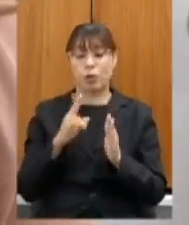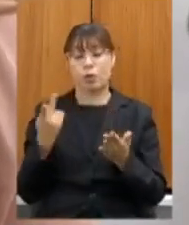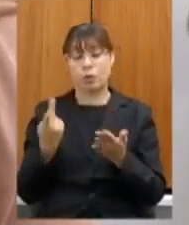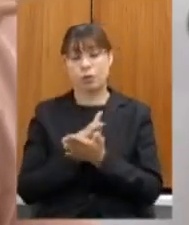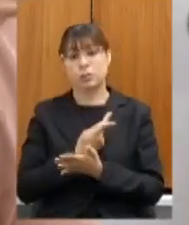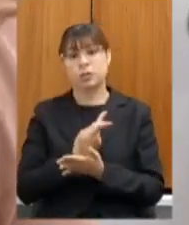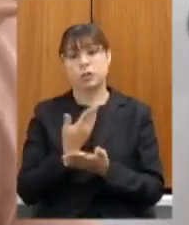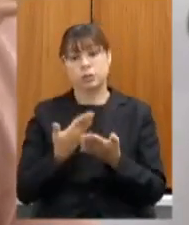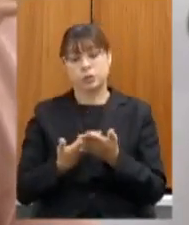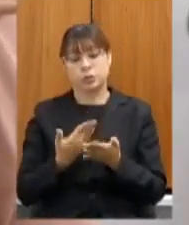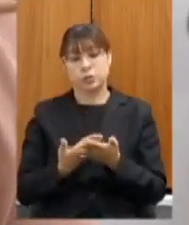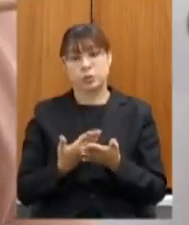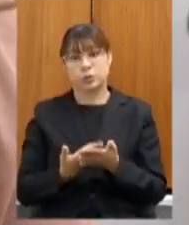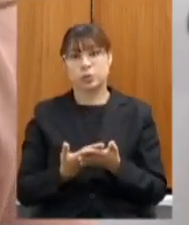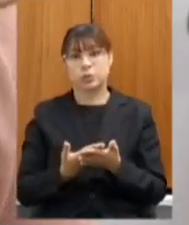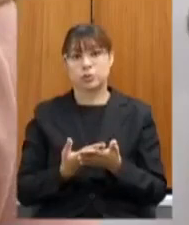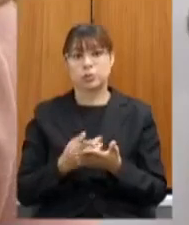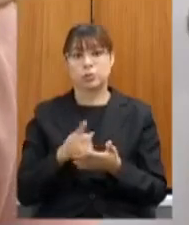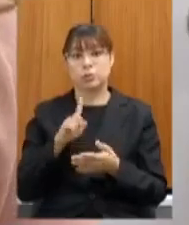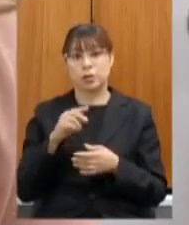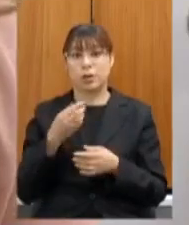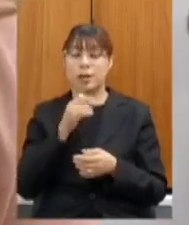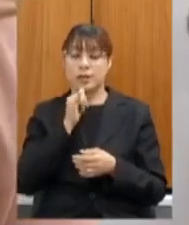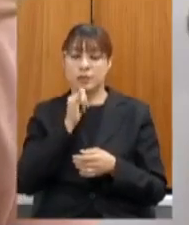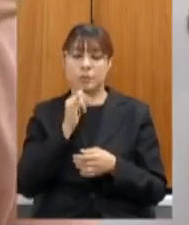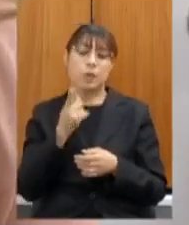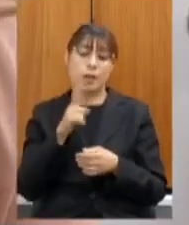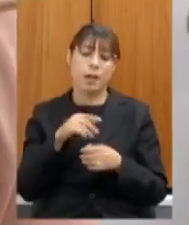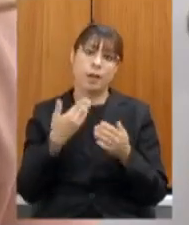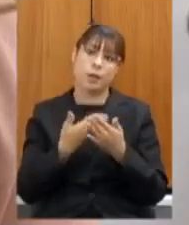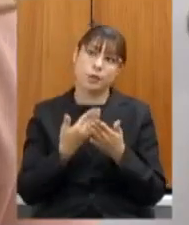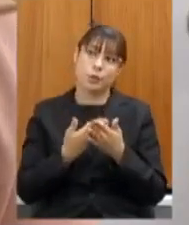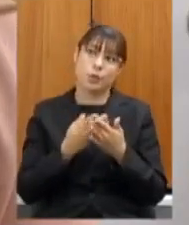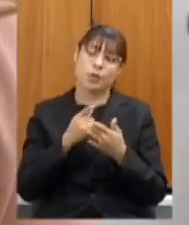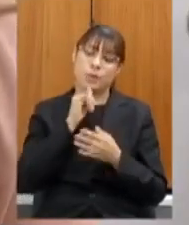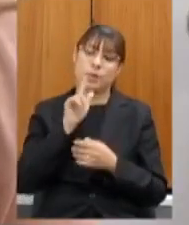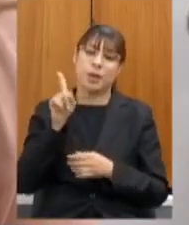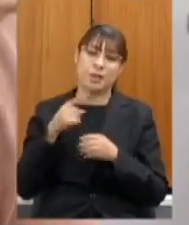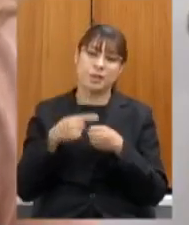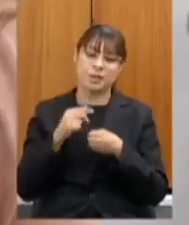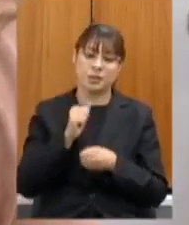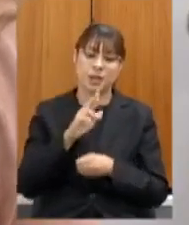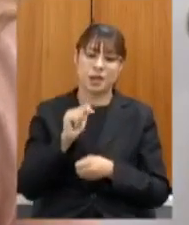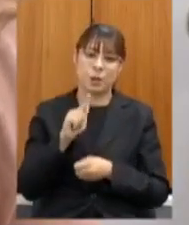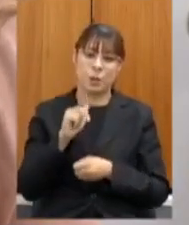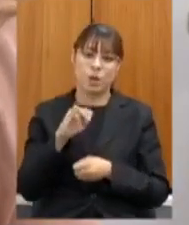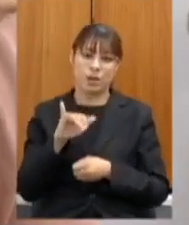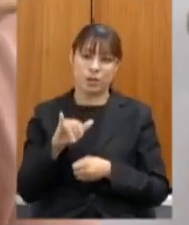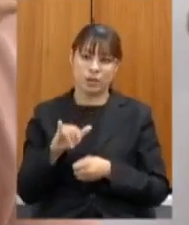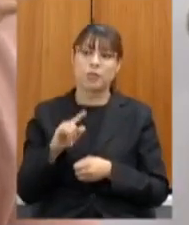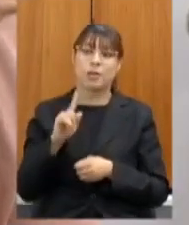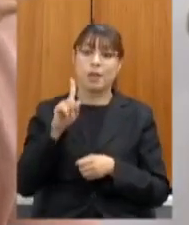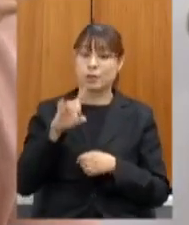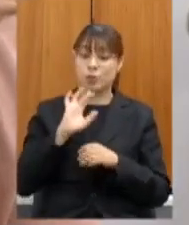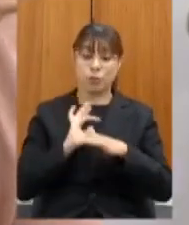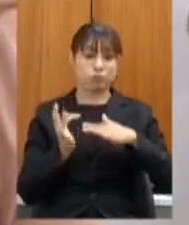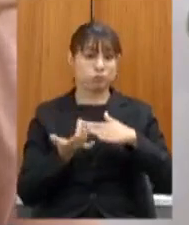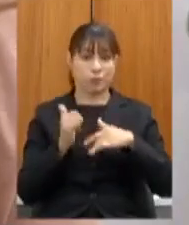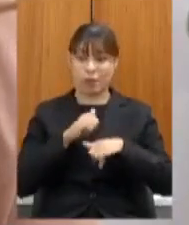escola que eu acompanho que vocês estão cedendo o prédio para a polícia militar em Araguari por rede social então eu quero